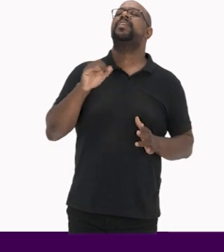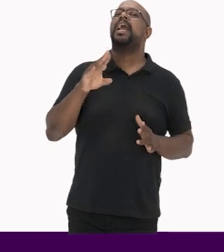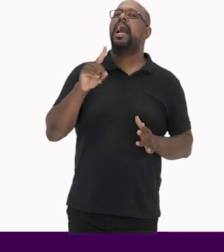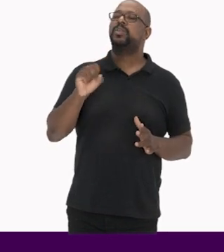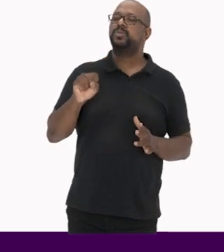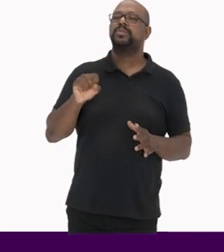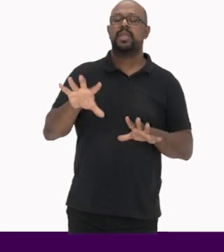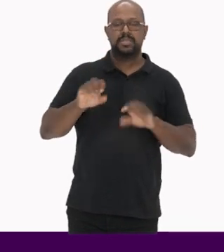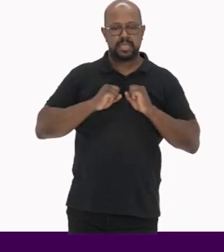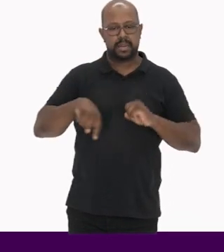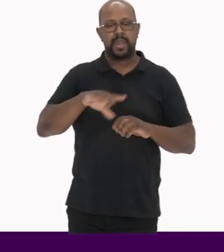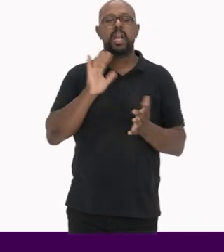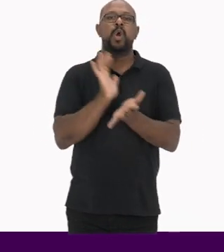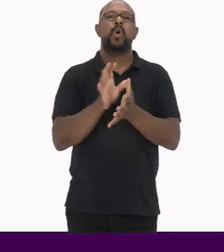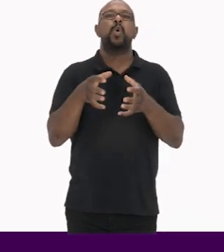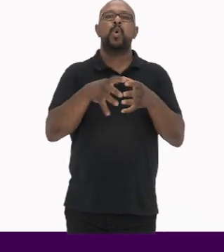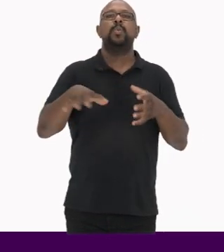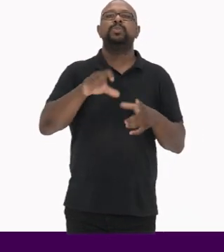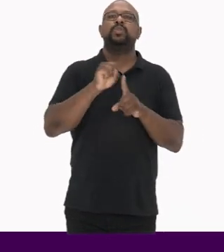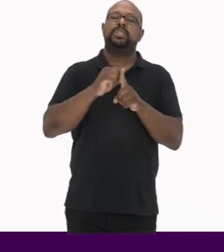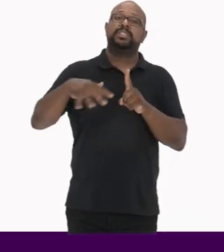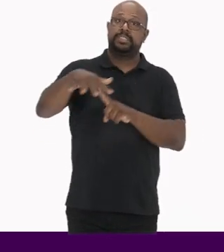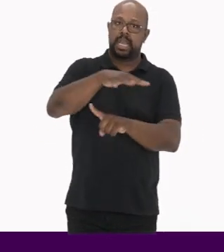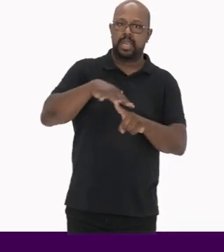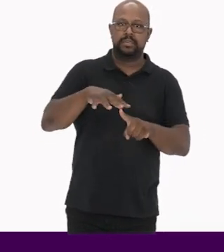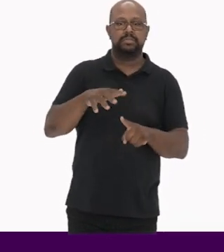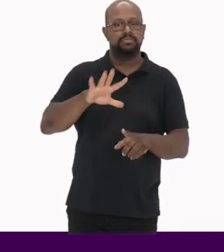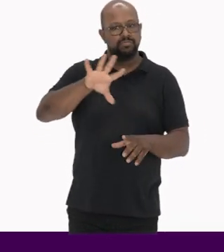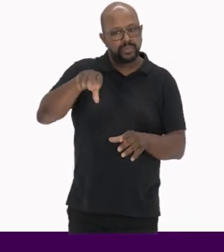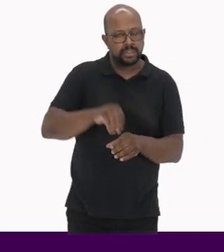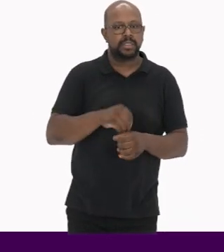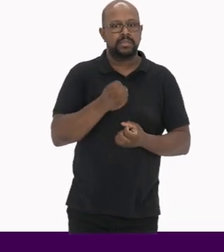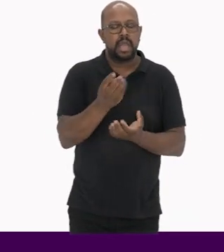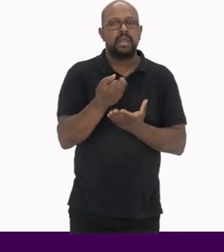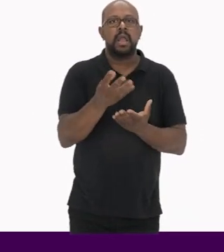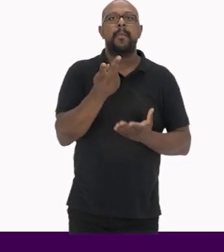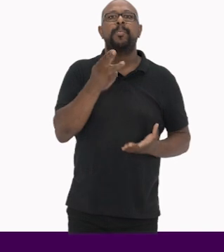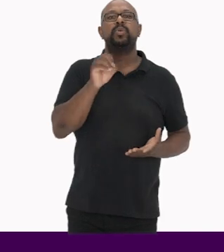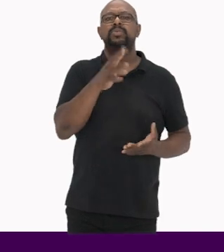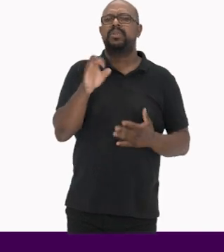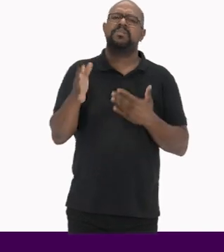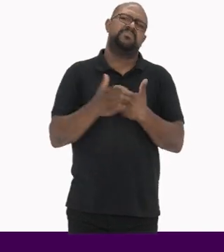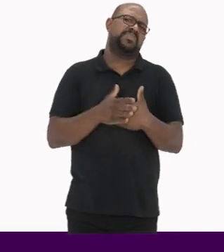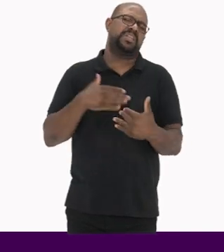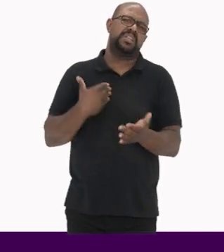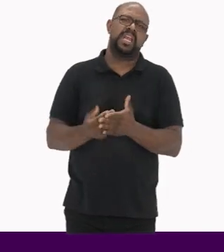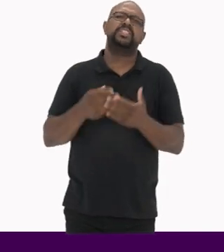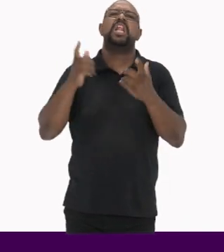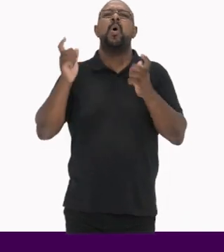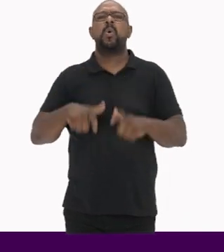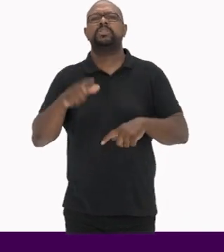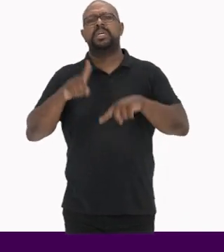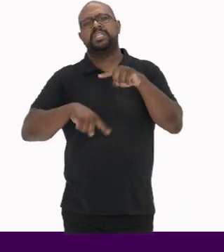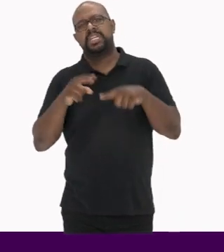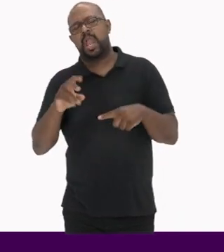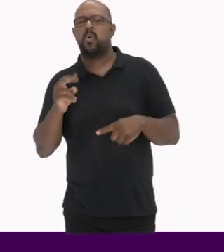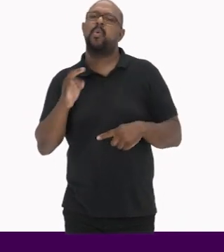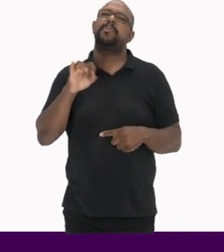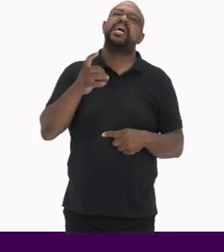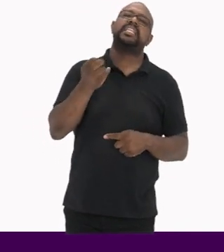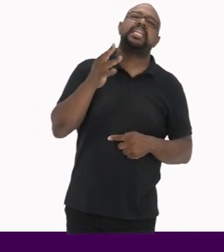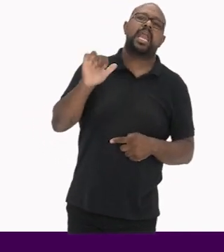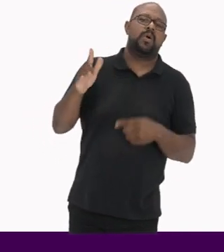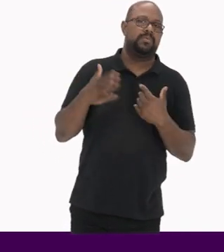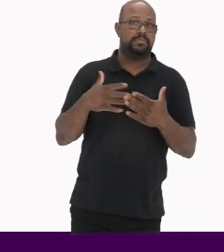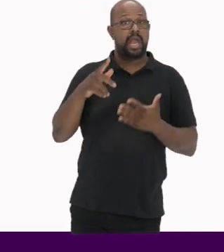Que adquirem para grupos sociais envolvidos na sua produção Independente de sua natureza material ou imaterial